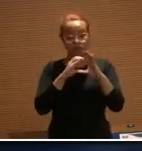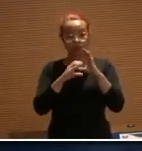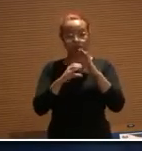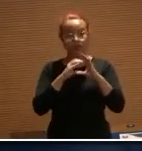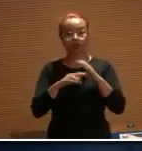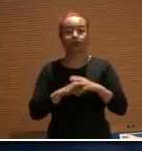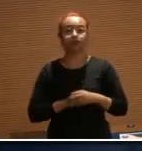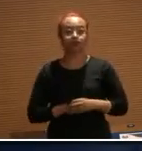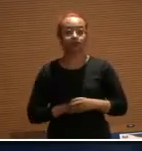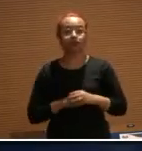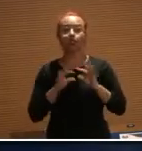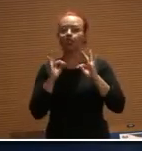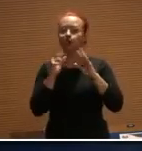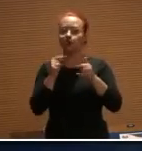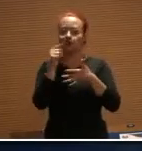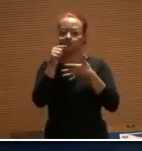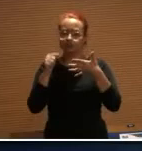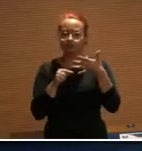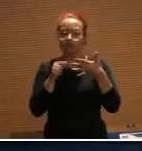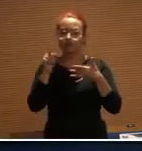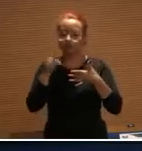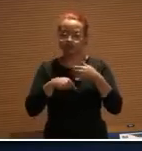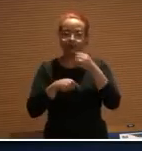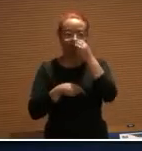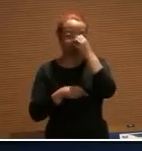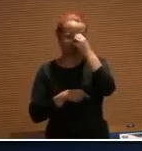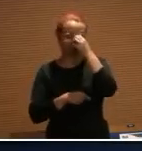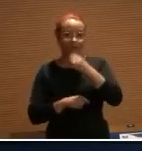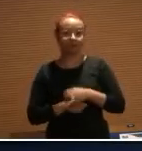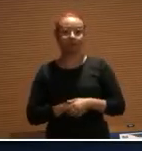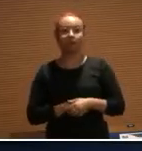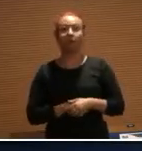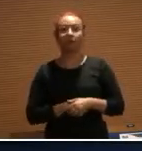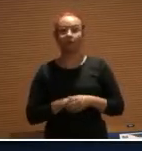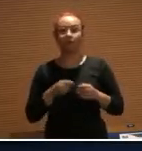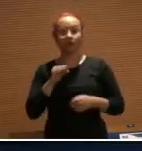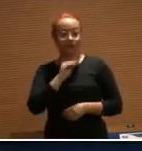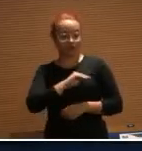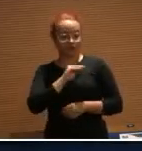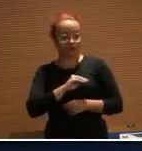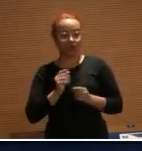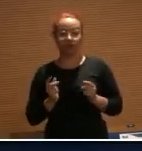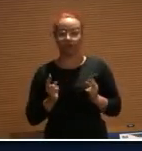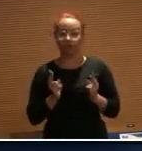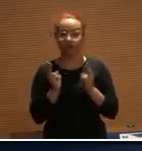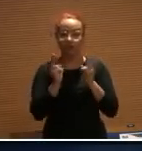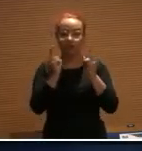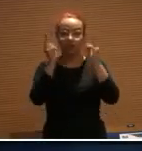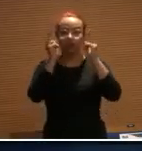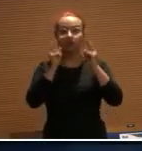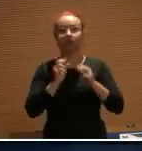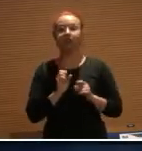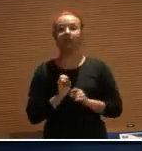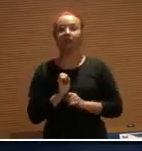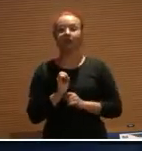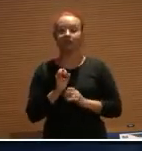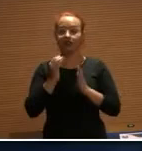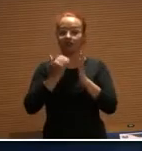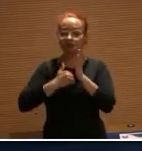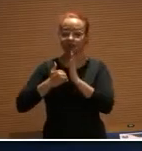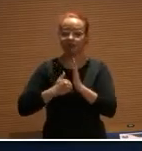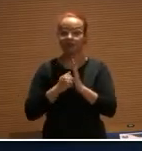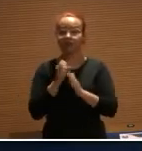Todos isso aqui são indícios. Recebimento de valores sem vinculação com os resultados do escritório. Ora, se você é um advogado